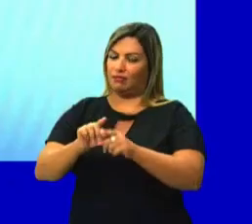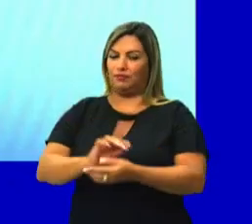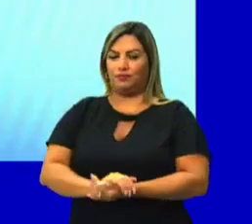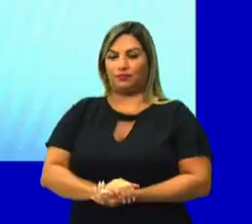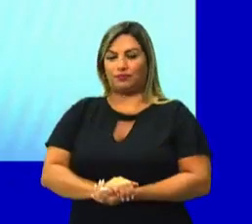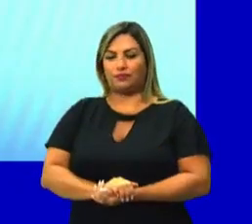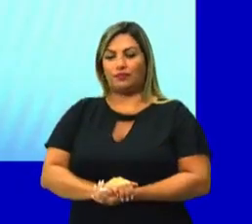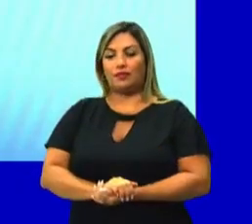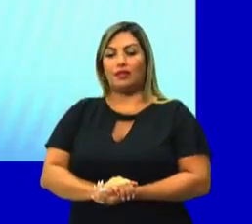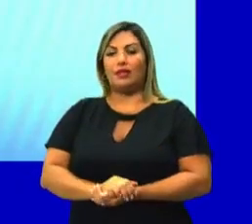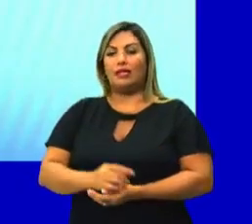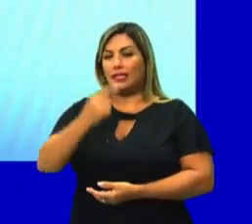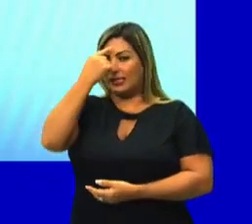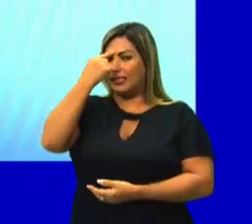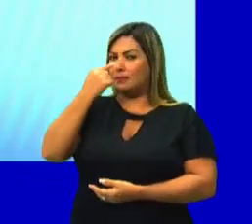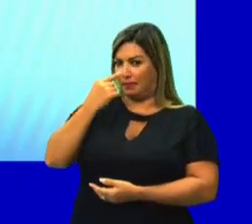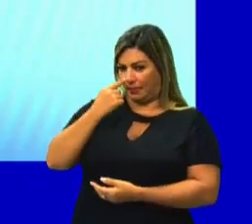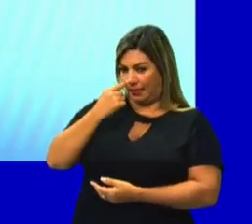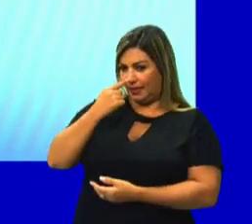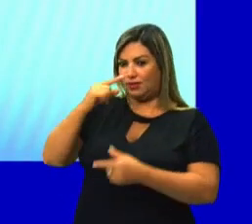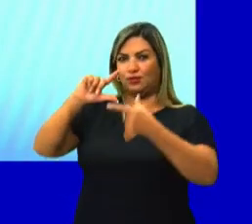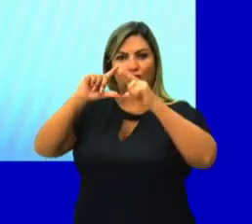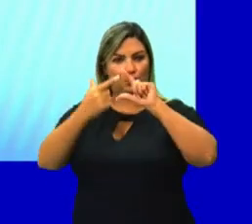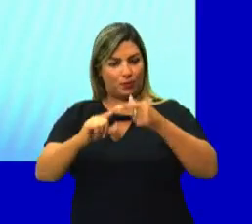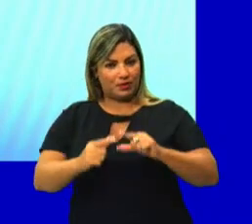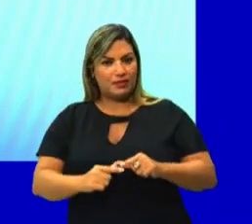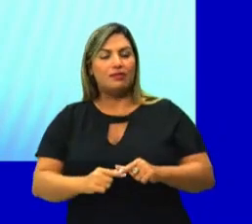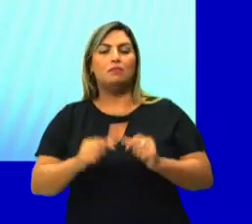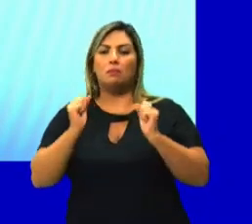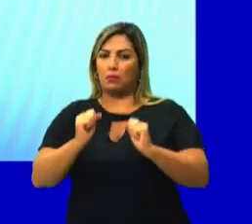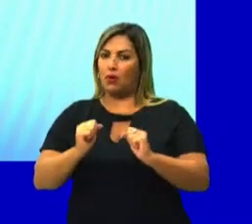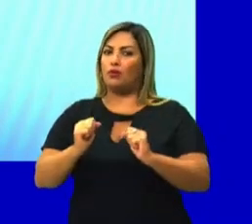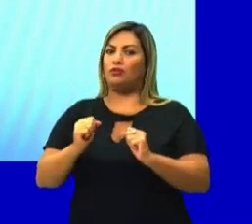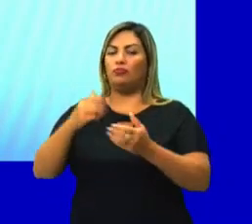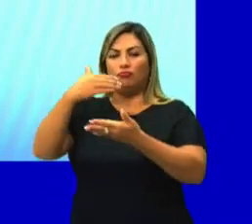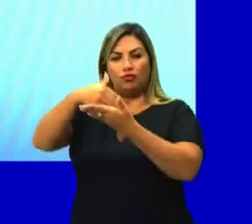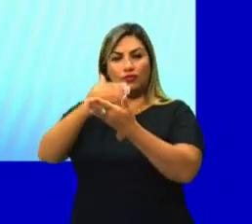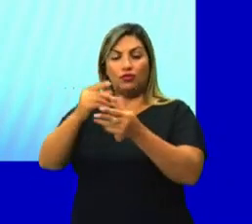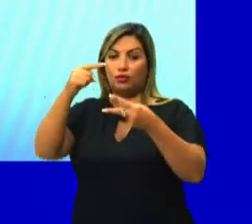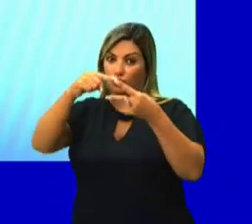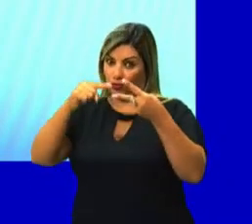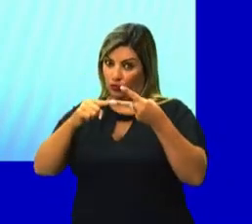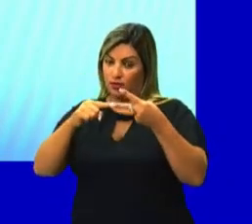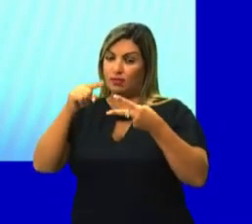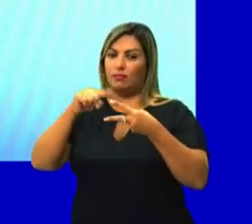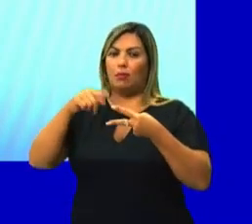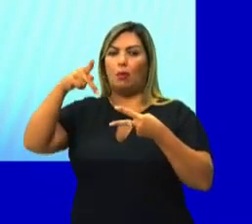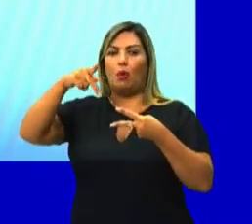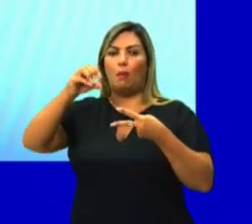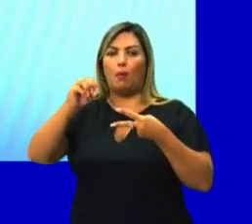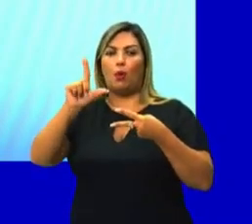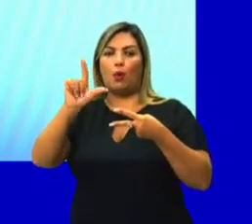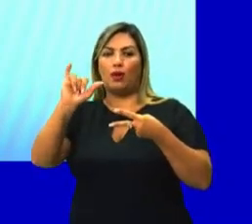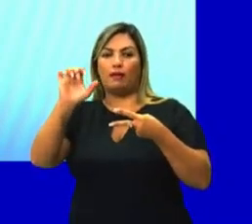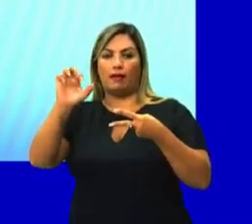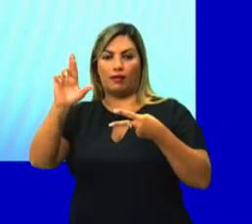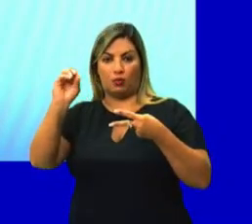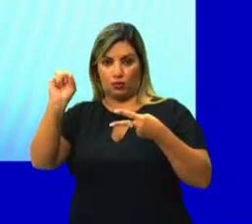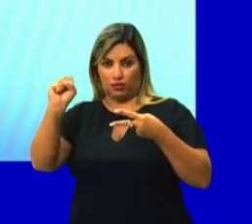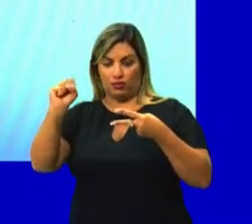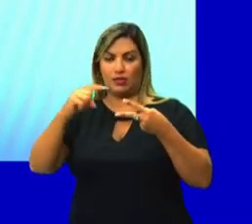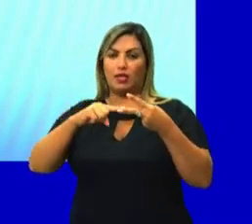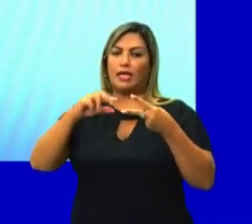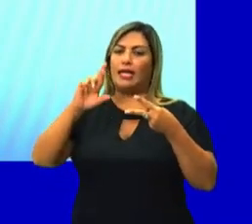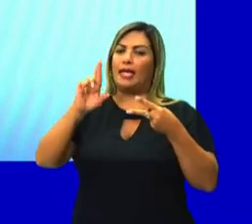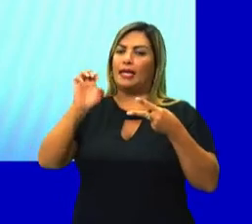Essas figuras da geometria espacial, elas podem ser divididas em duas, os poliedros e os corpos